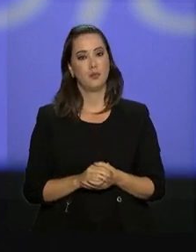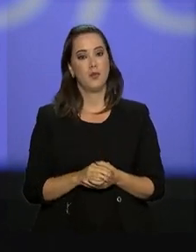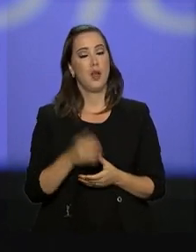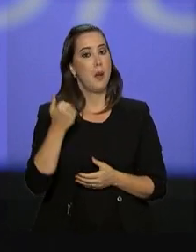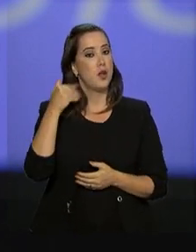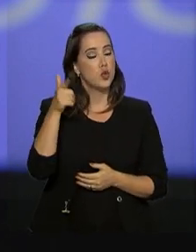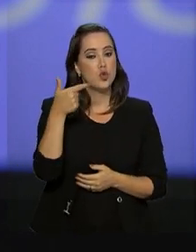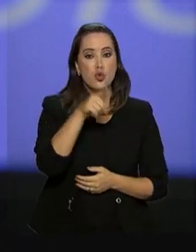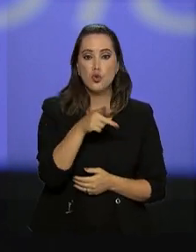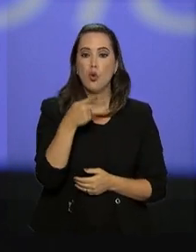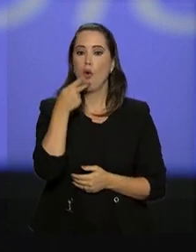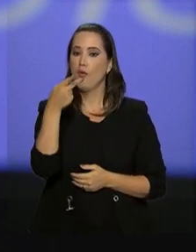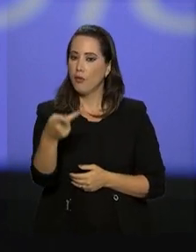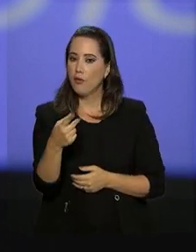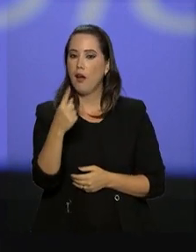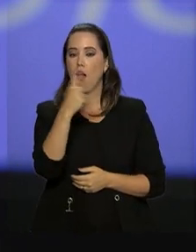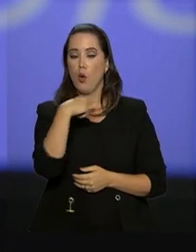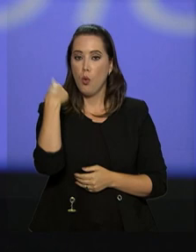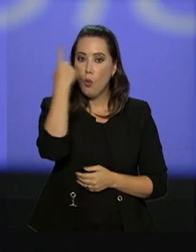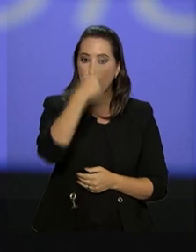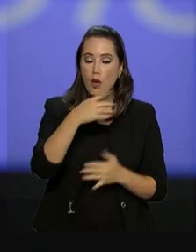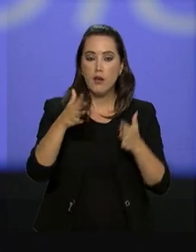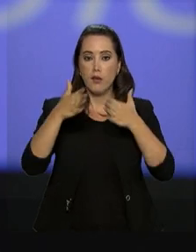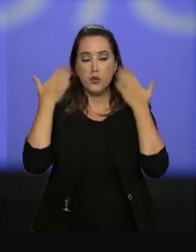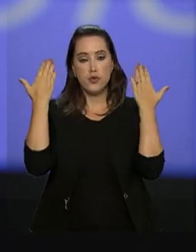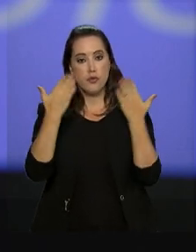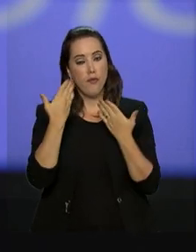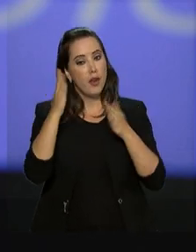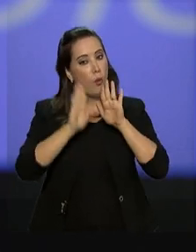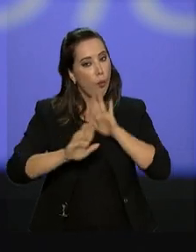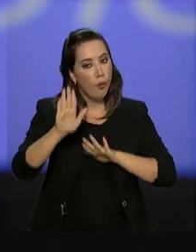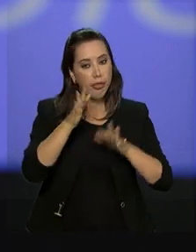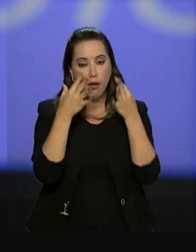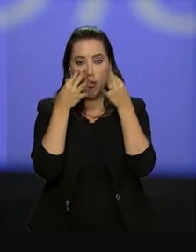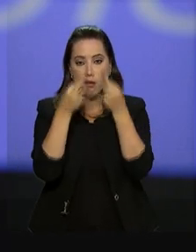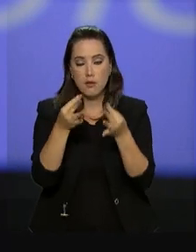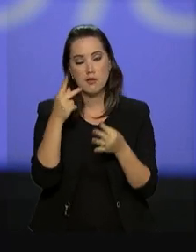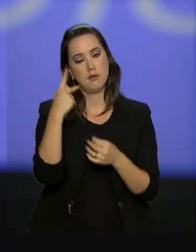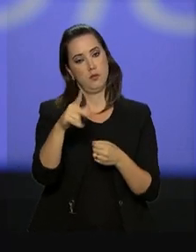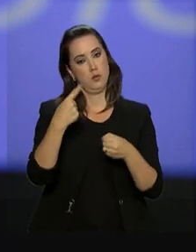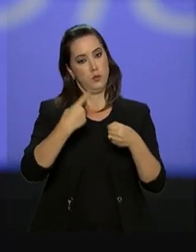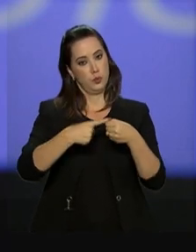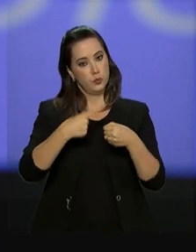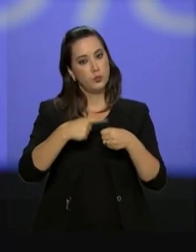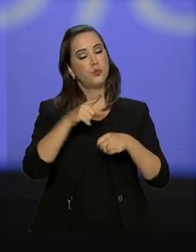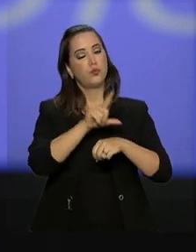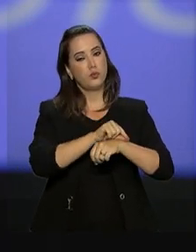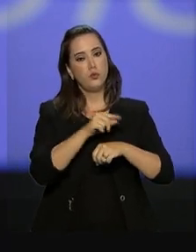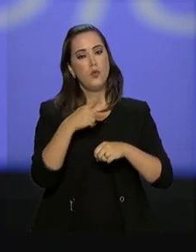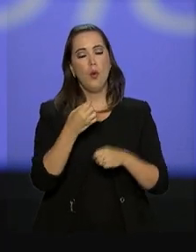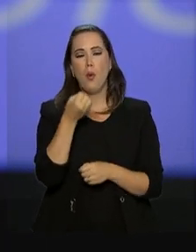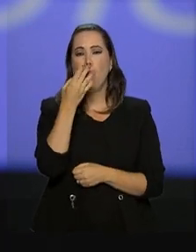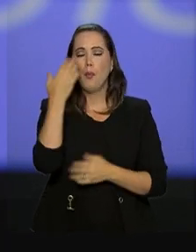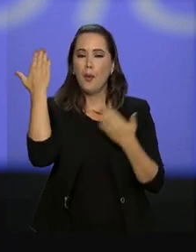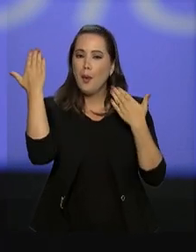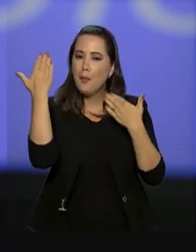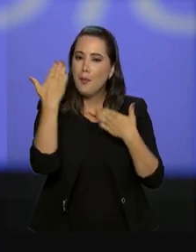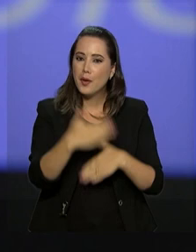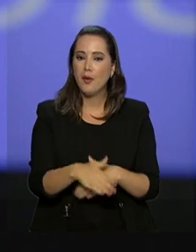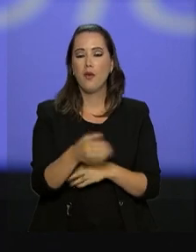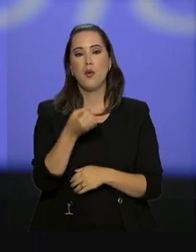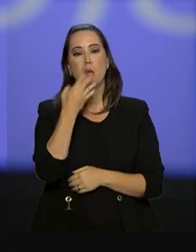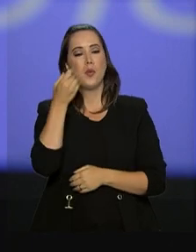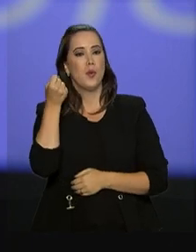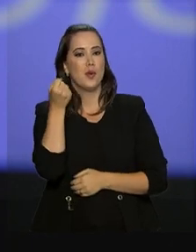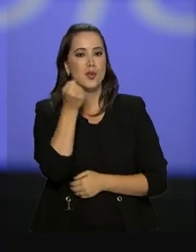Mais uma vez, reforço. Fique atento ao horário de verão da sua cidade. Tenha uma boa prova